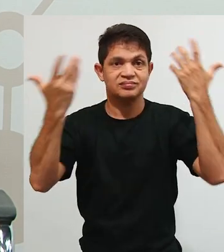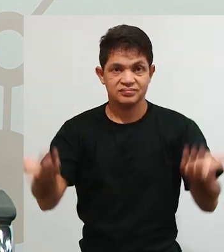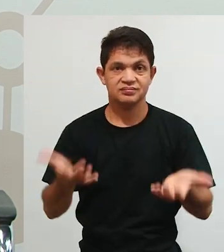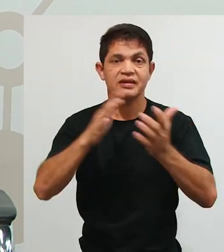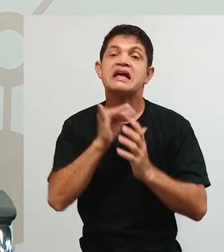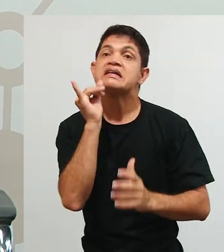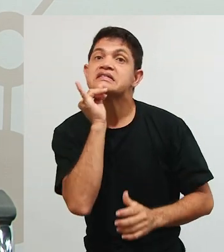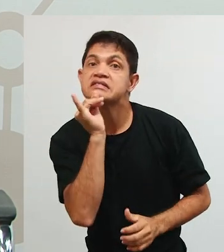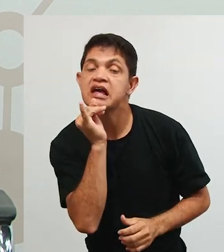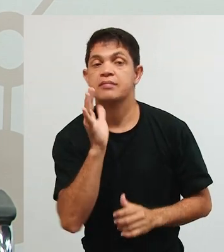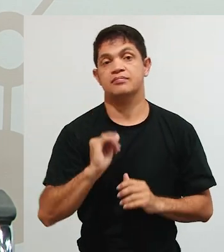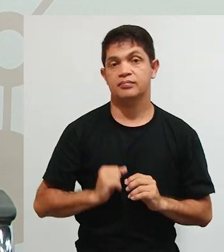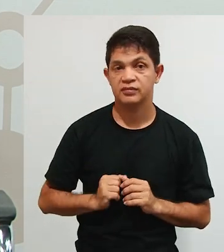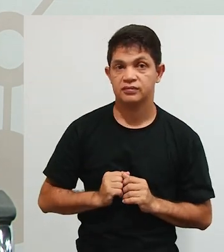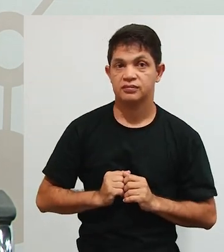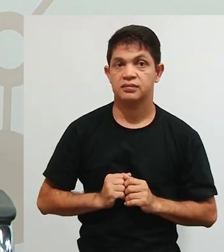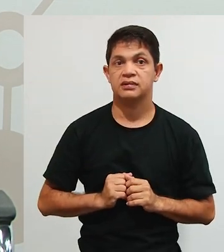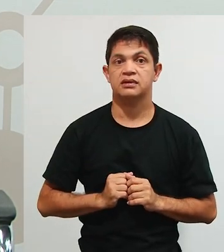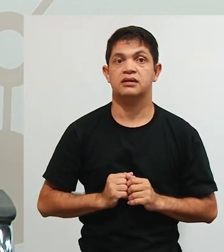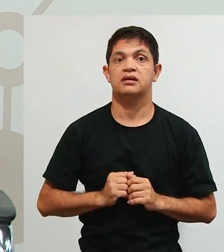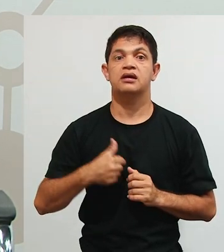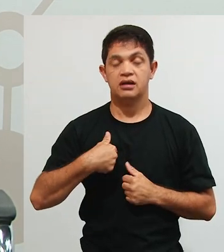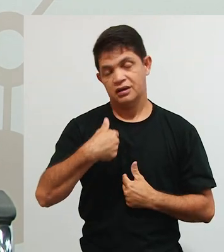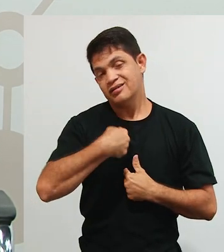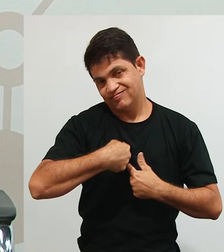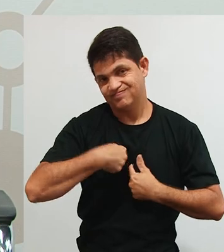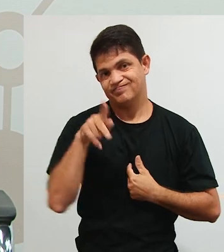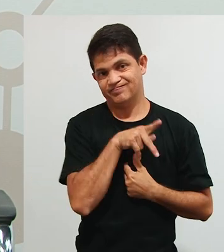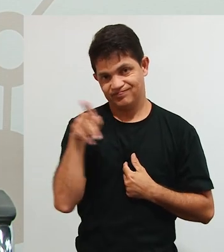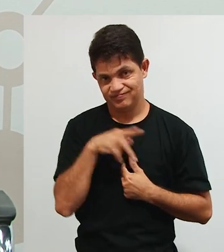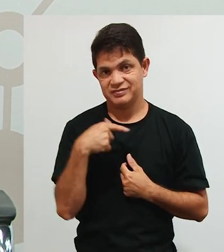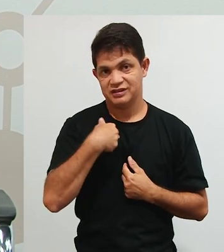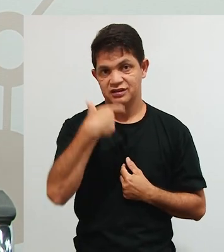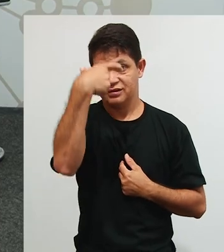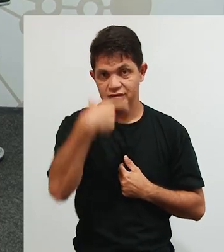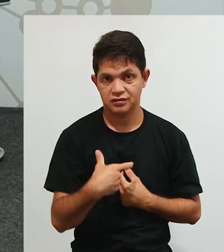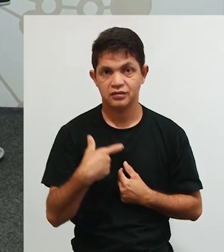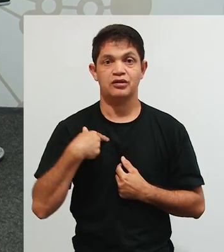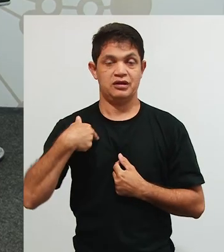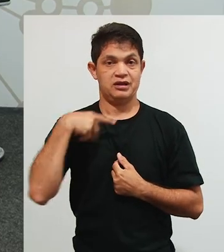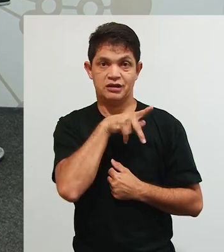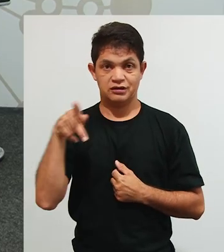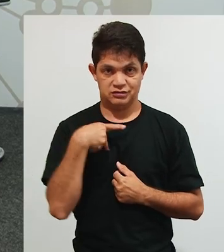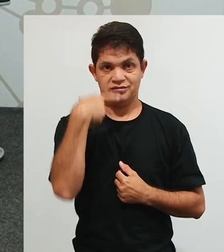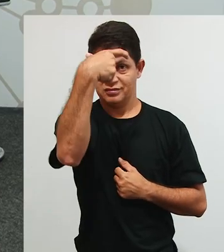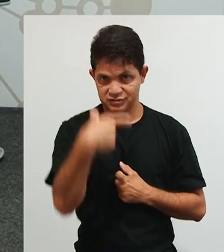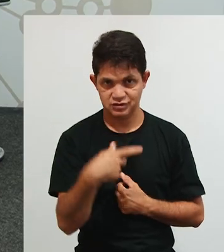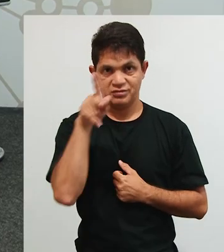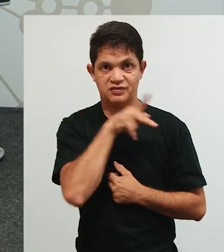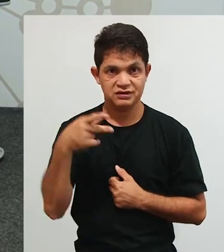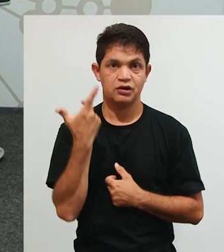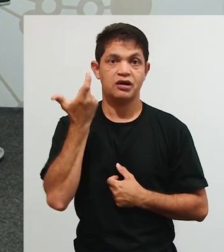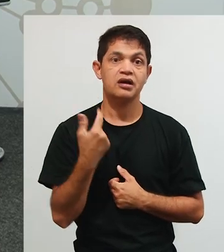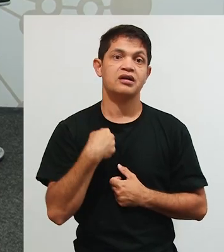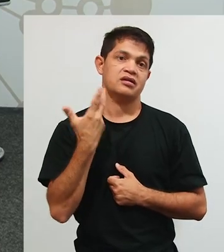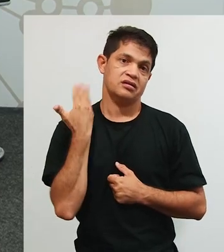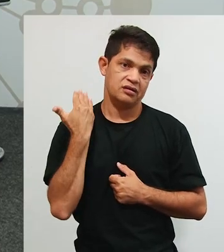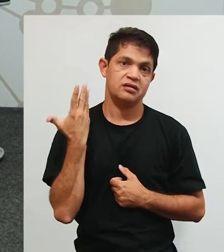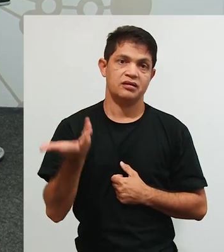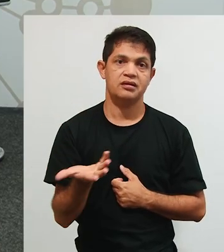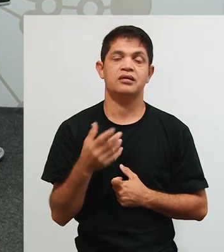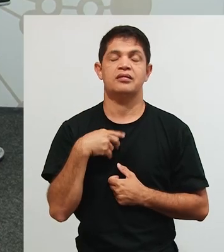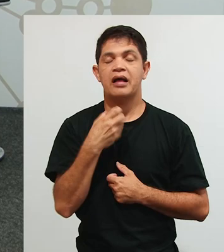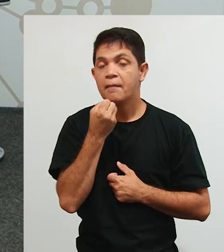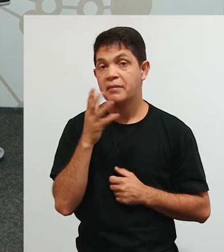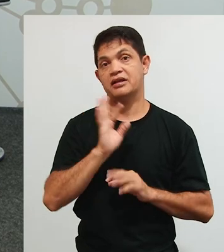Por exemplo, se vocês... Eu acho que eu fui... Eu acho não. Eu fui, não sei se é professora, porque talvez a professora Rosa não